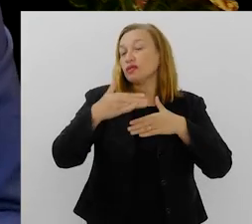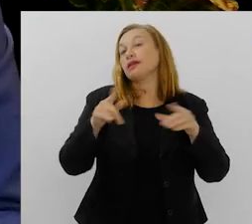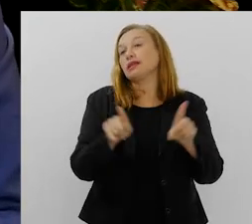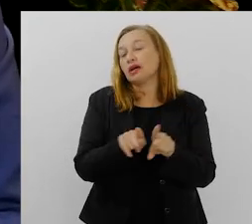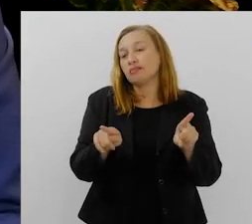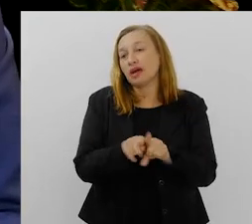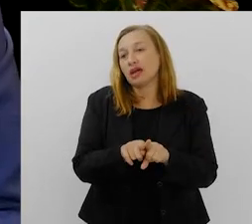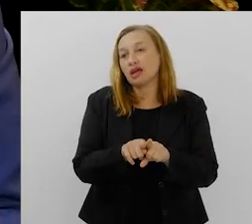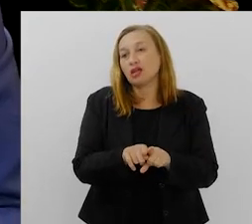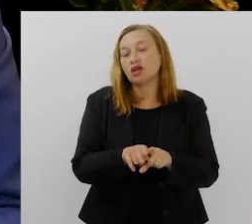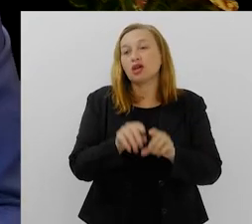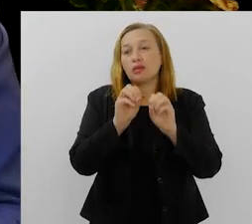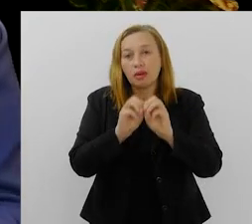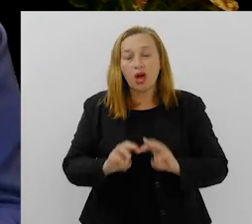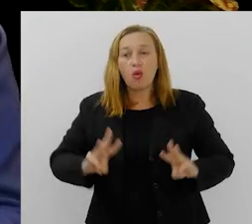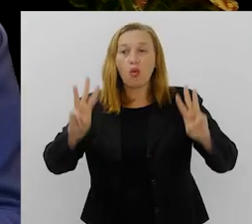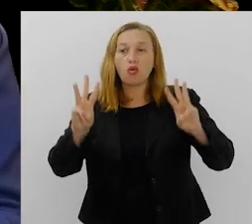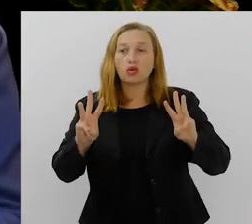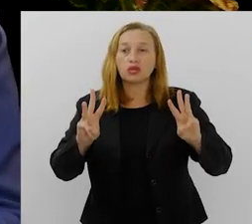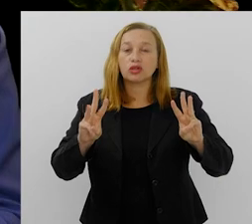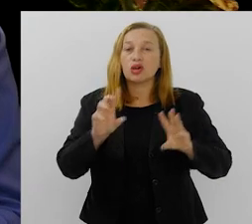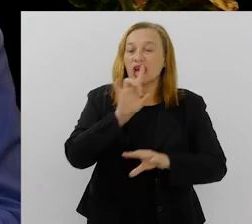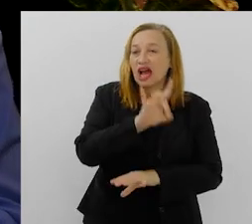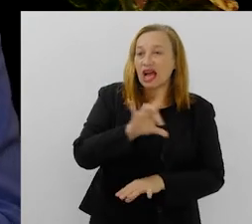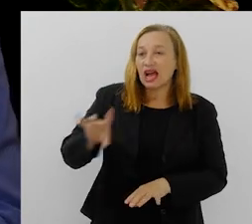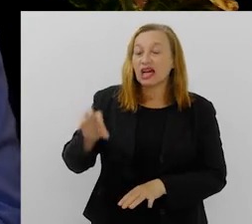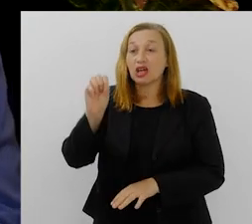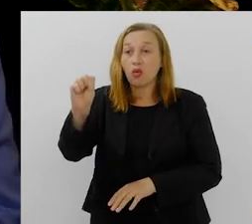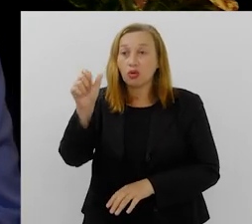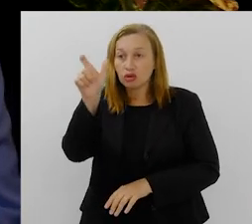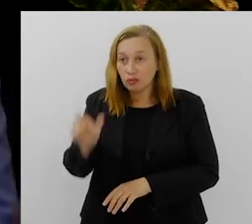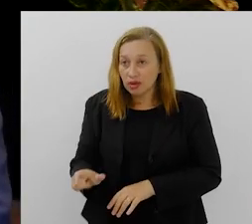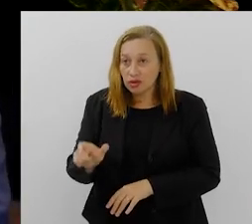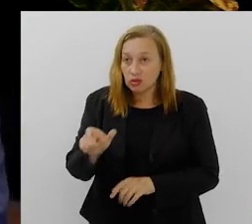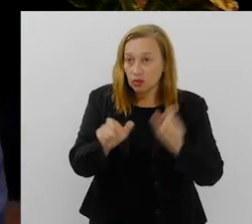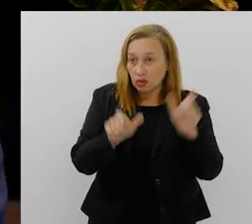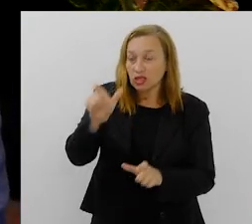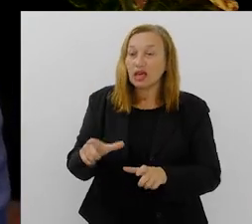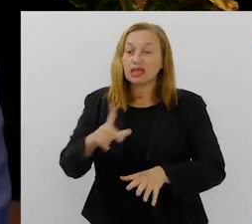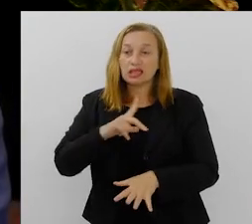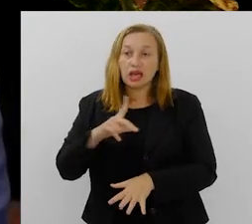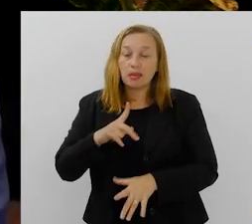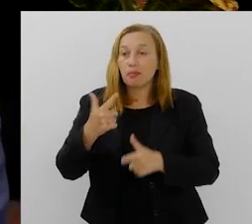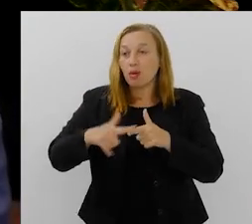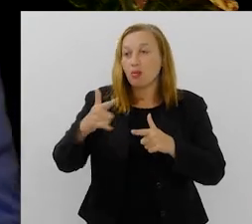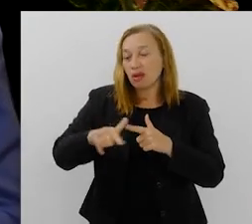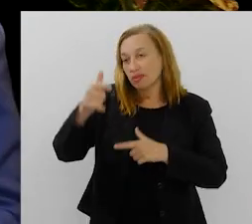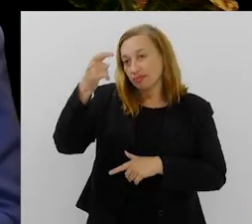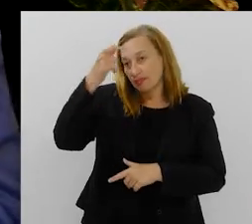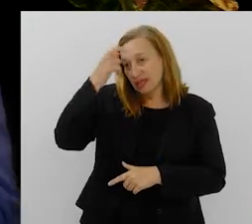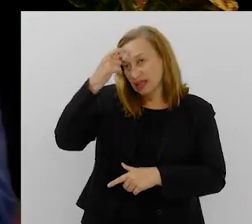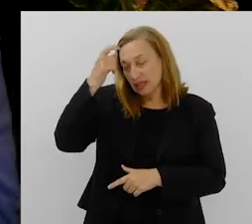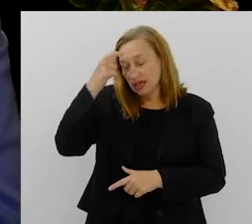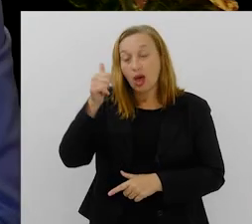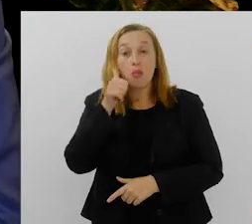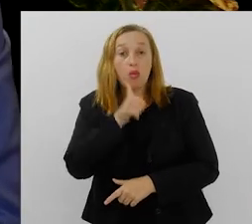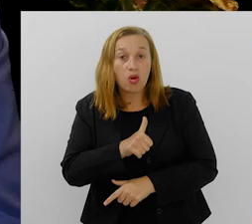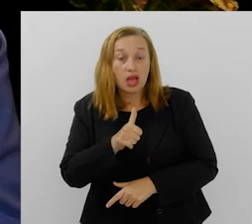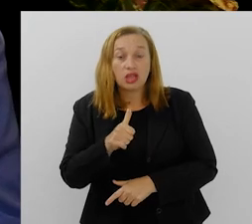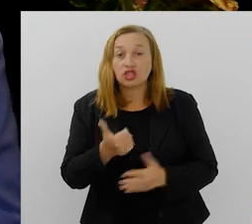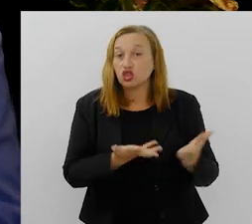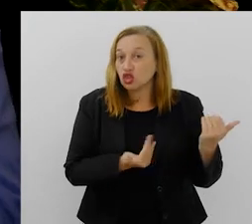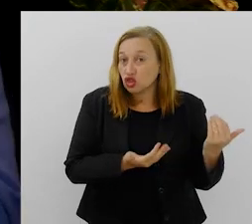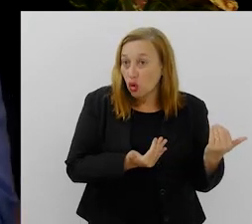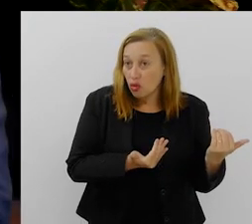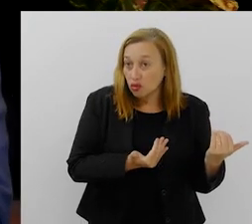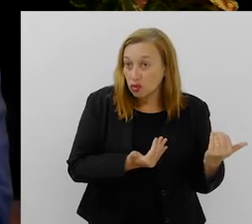também pela ONU, uma a cada oito pessoas em todo o mundo tem problemas de saúde mental, sendo as mulheres e os